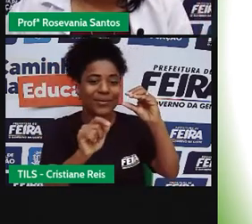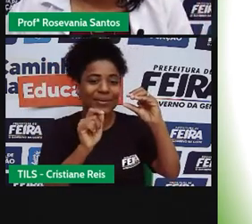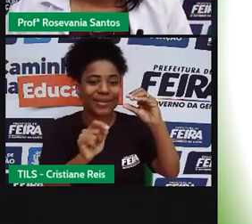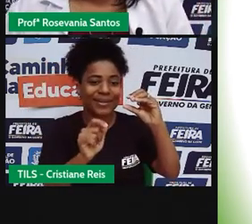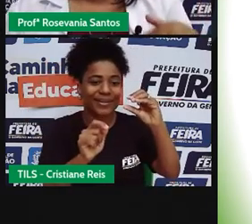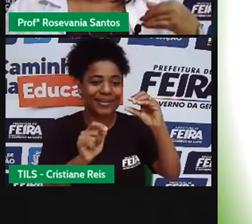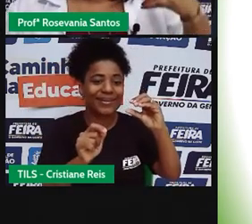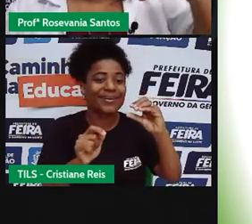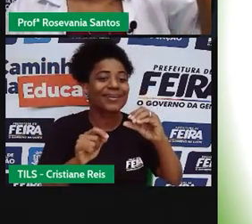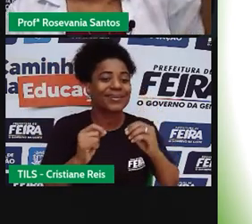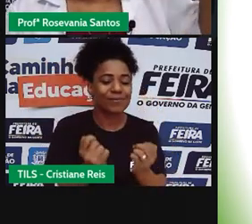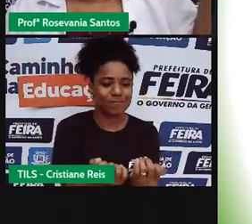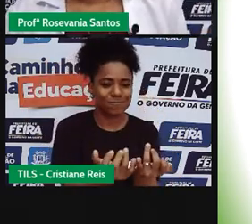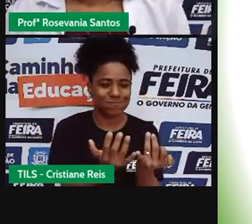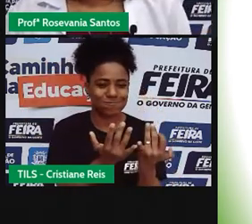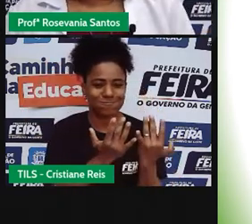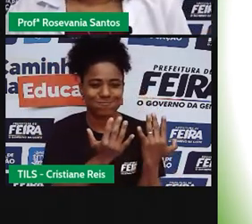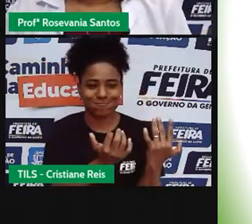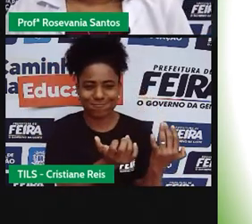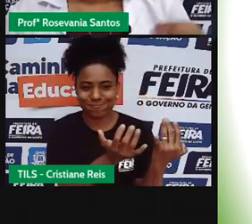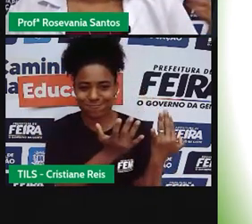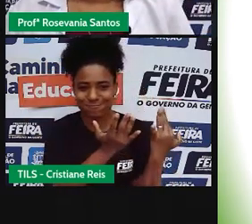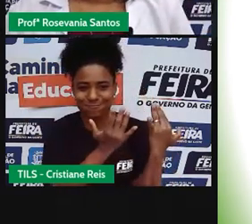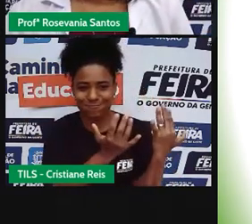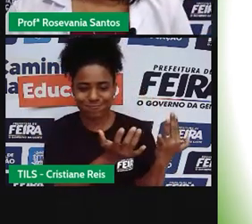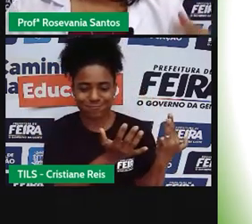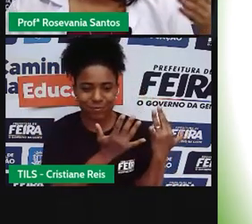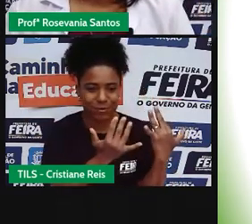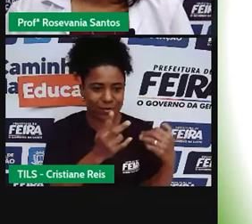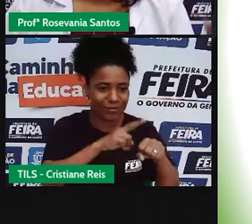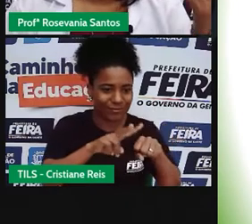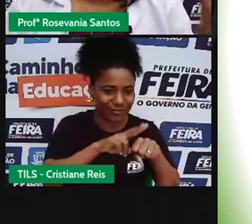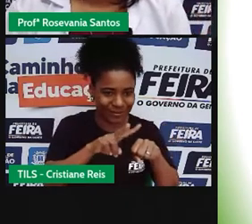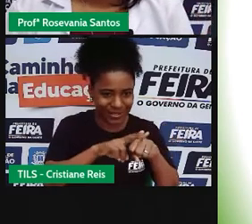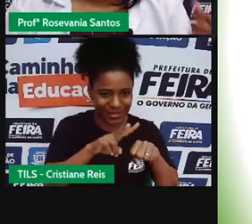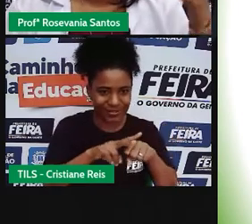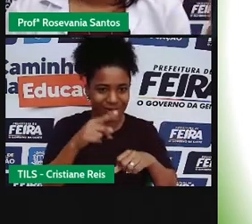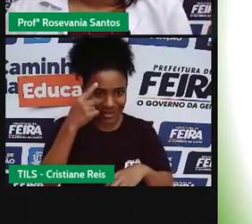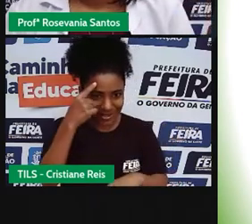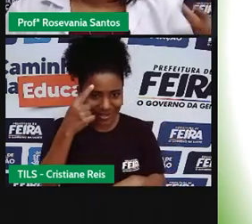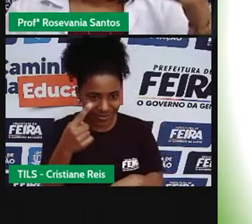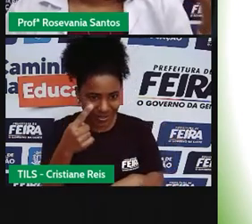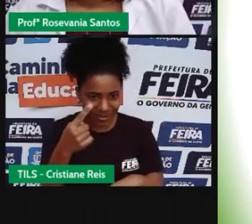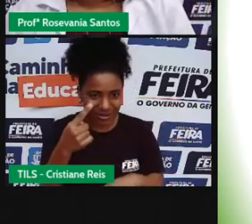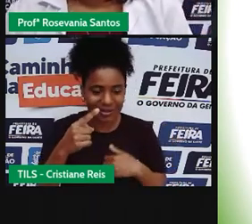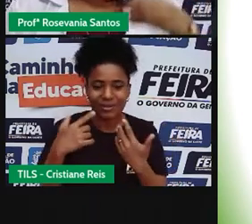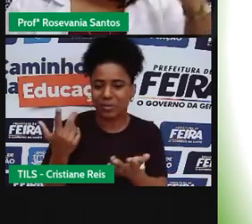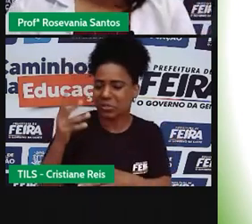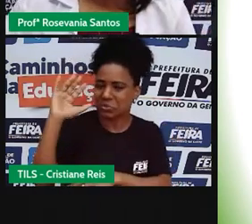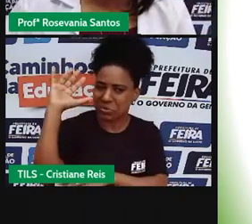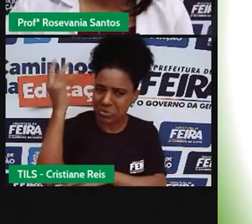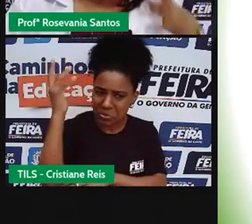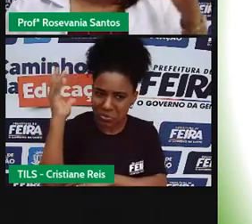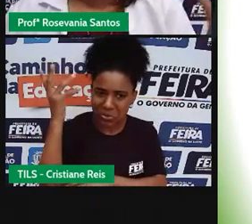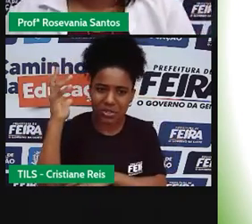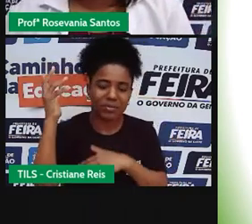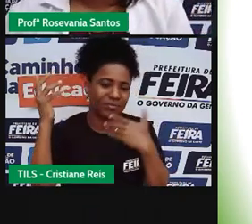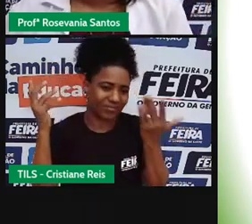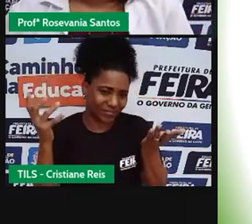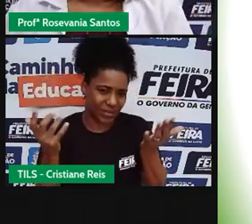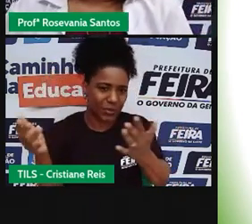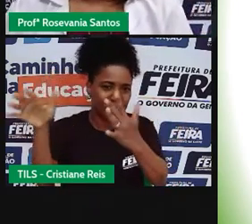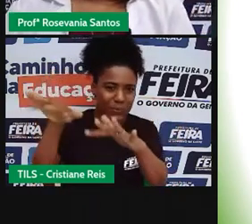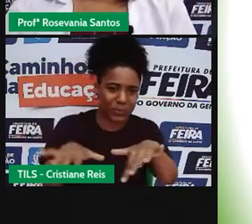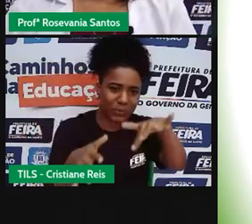só está lembrando, né, lá das aulas do cisco, ângulo, os elementos físicos, é turma, releva, vegetação, geografia, geológica,